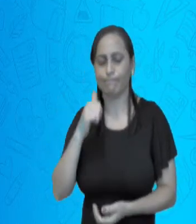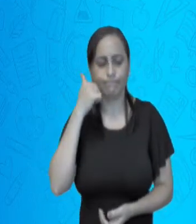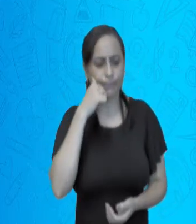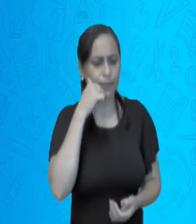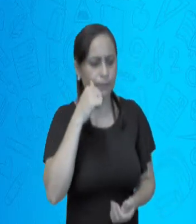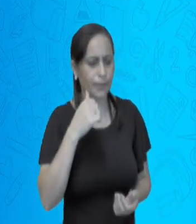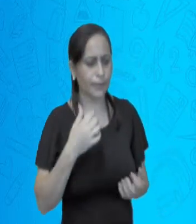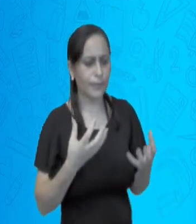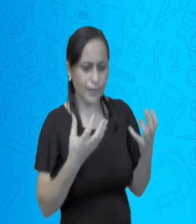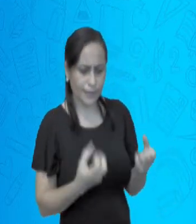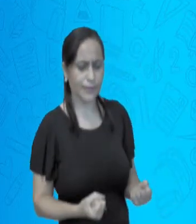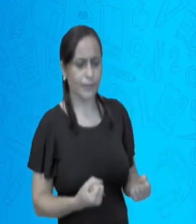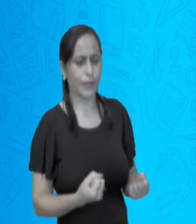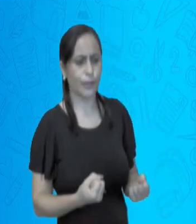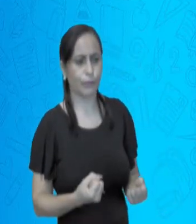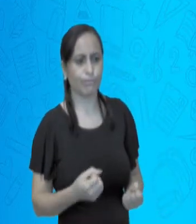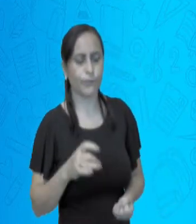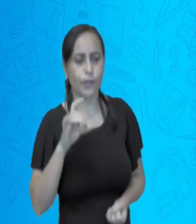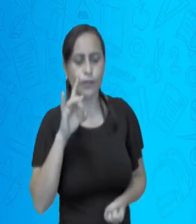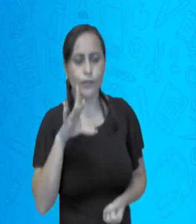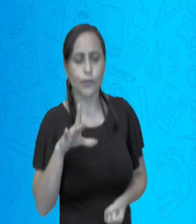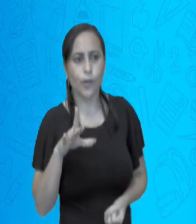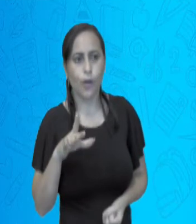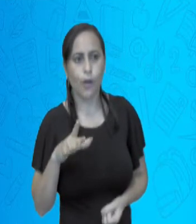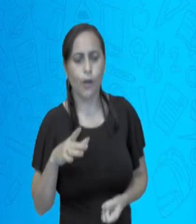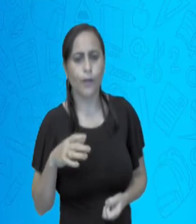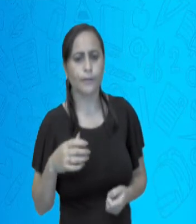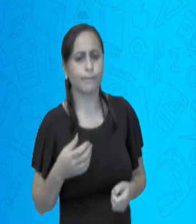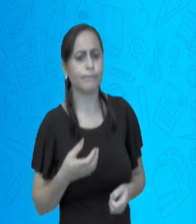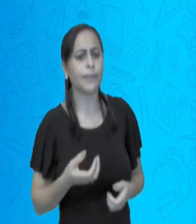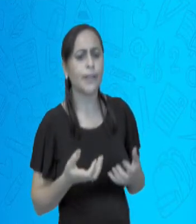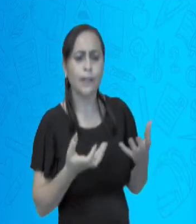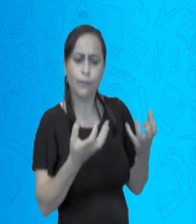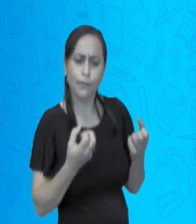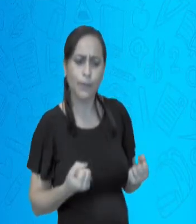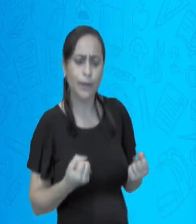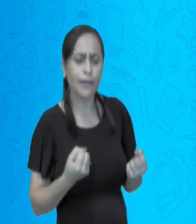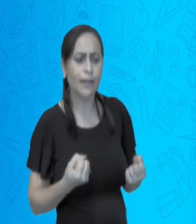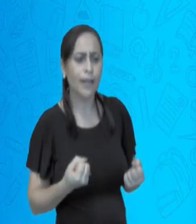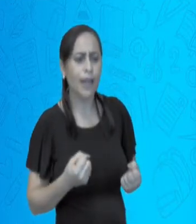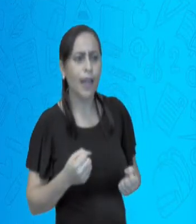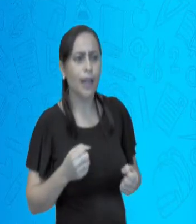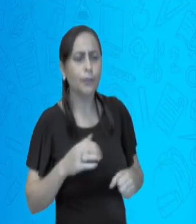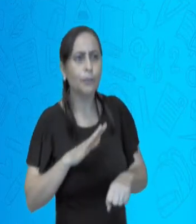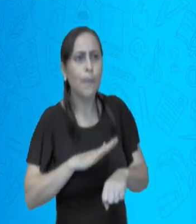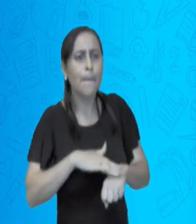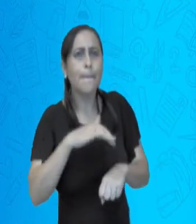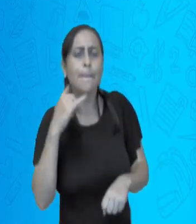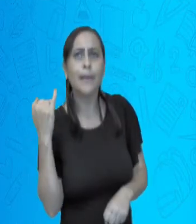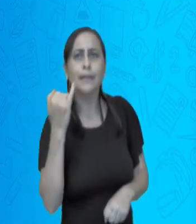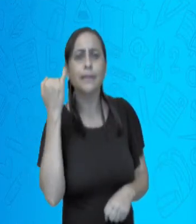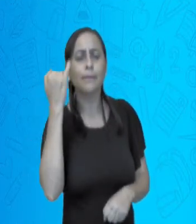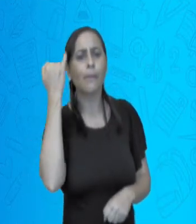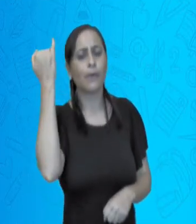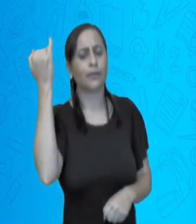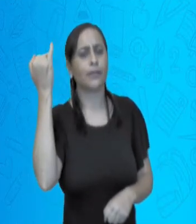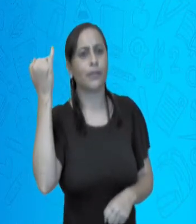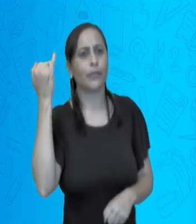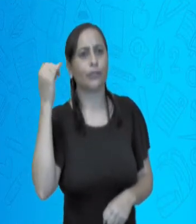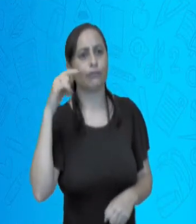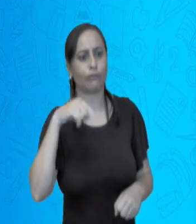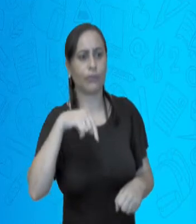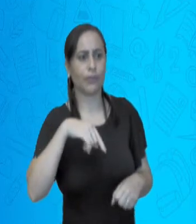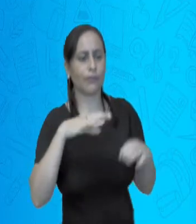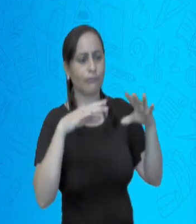uma condição. Você tem que deixar eu levar daqui o que tem de mais precioso dentro do castelo. Como ele queria muito se